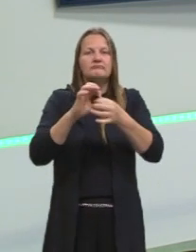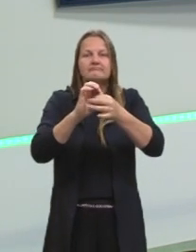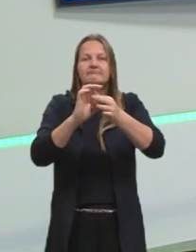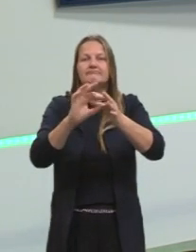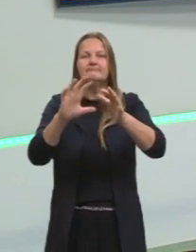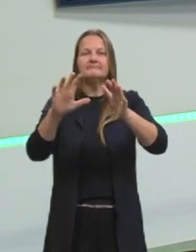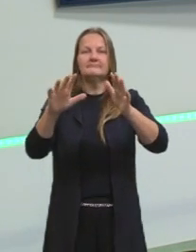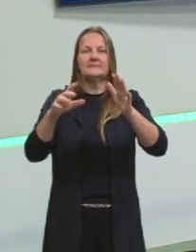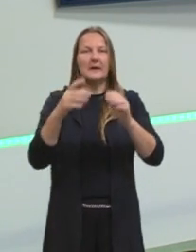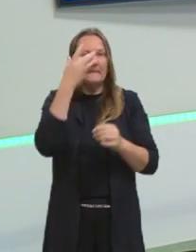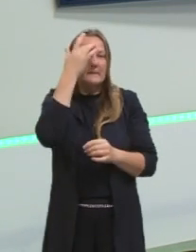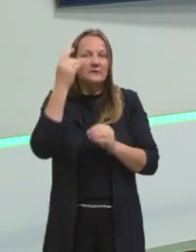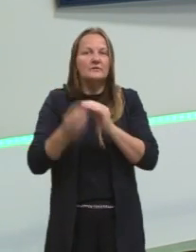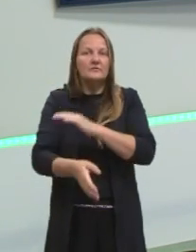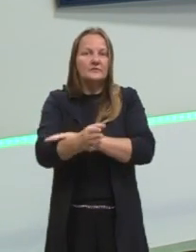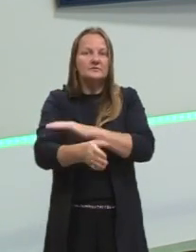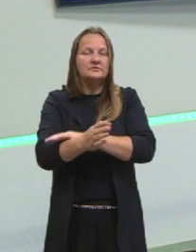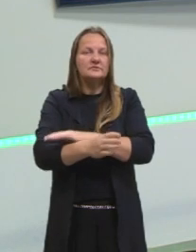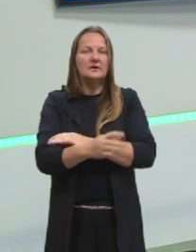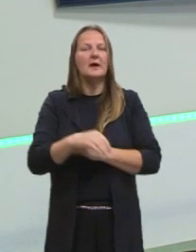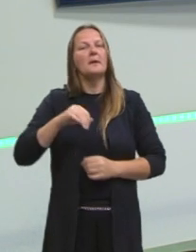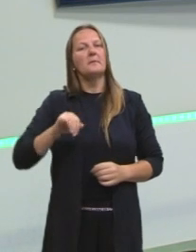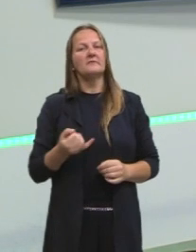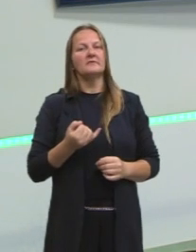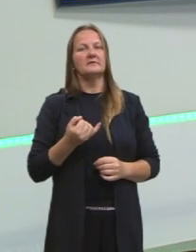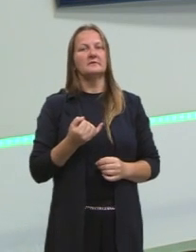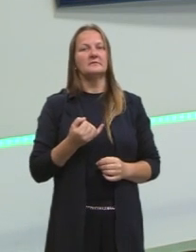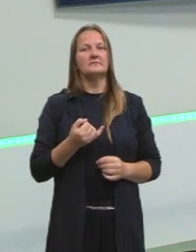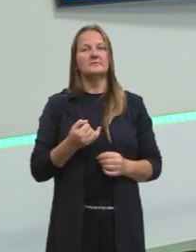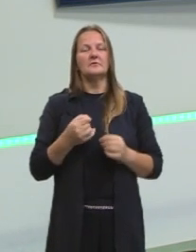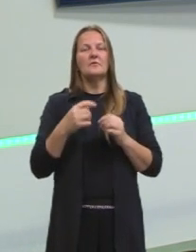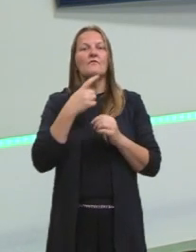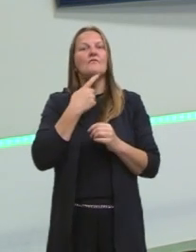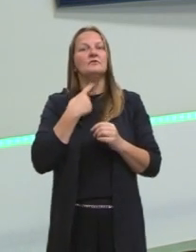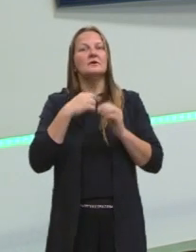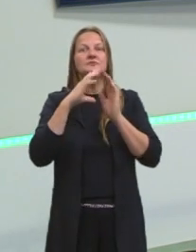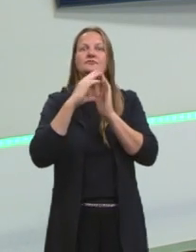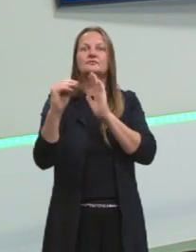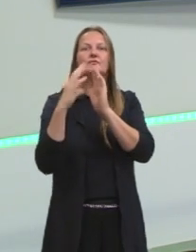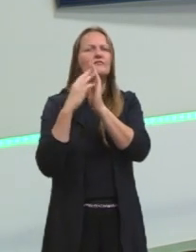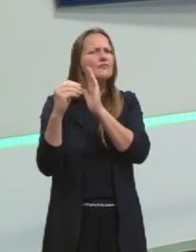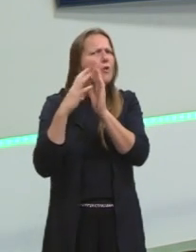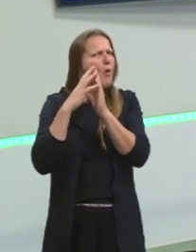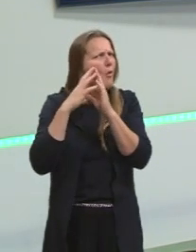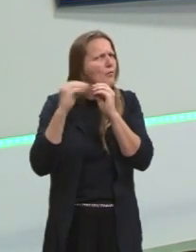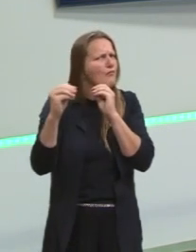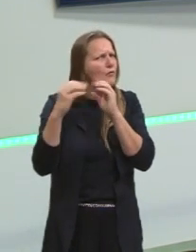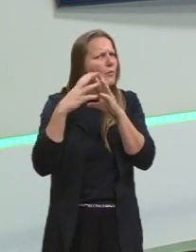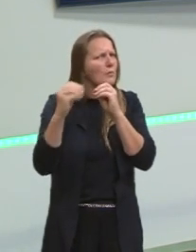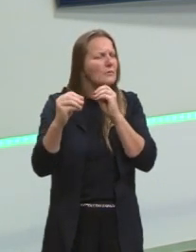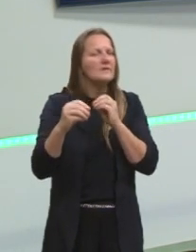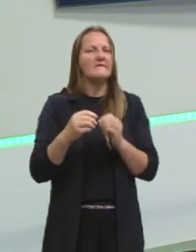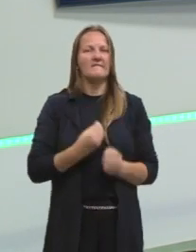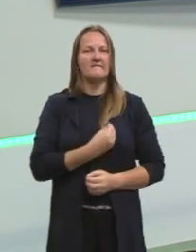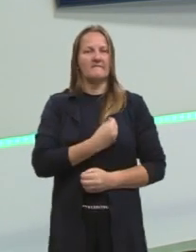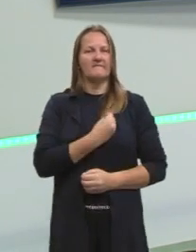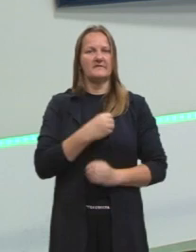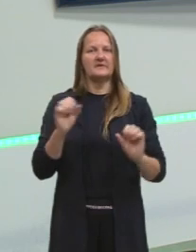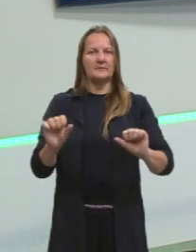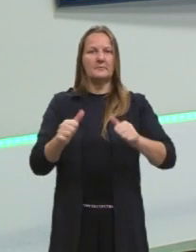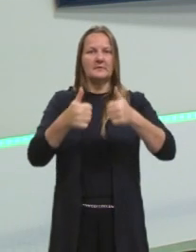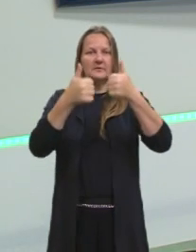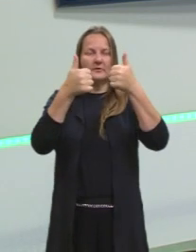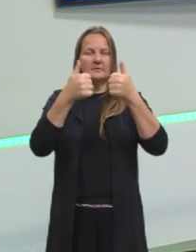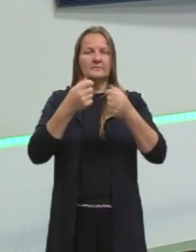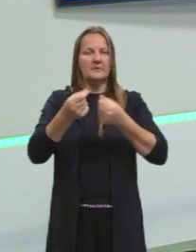pessoas viajassem, as pessoas aproveitaram para tentar sair do país, fugir, buscar uma vida melhor, num país que tivesse uma